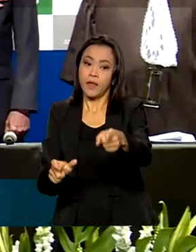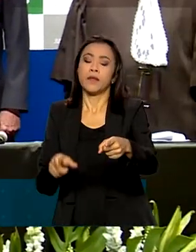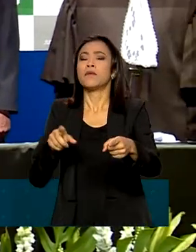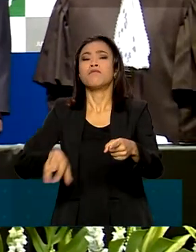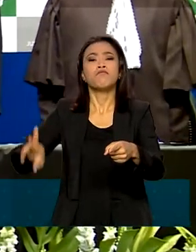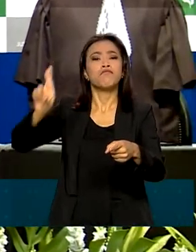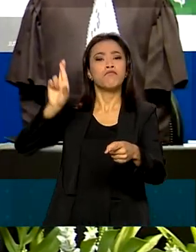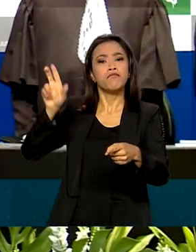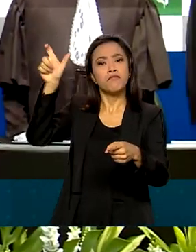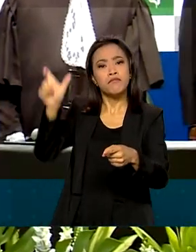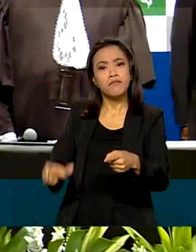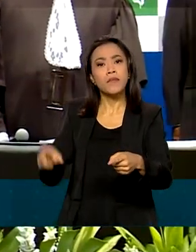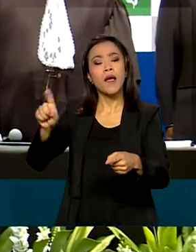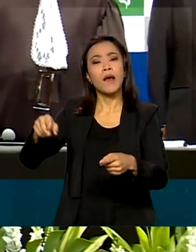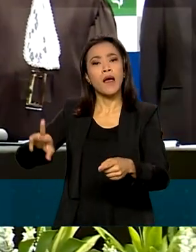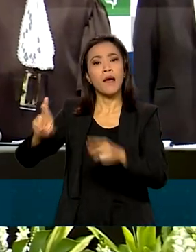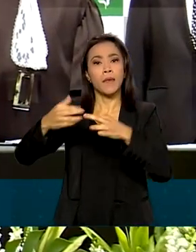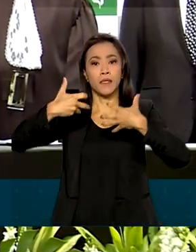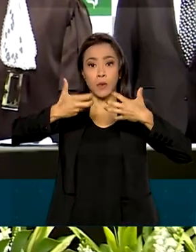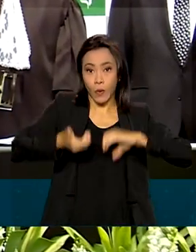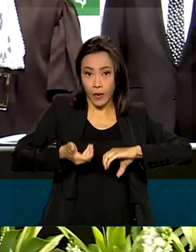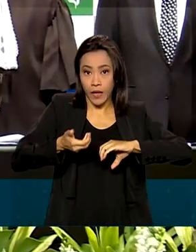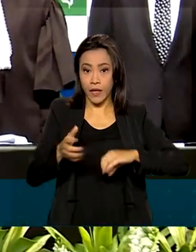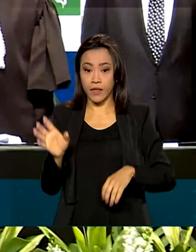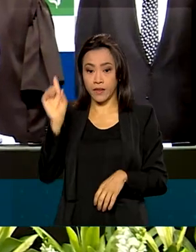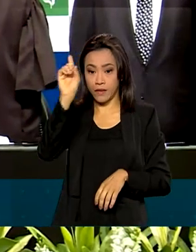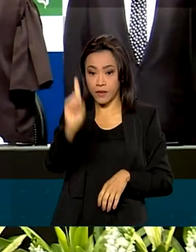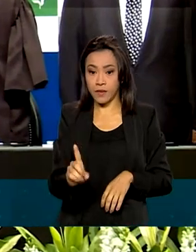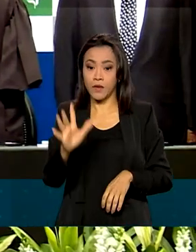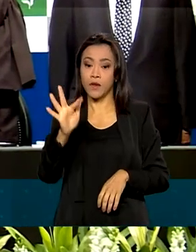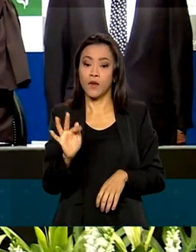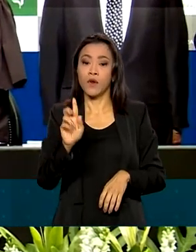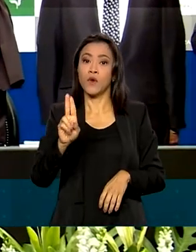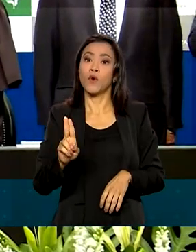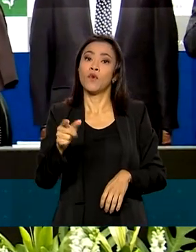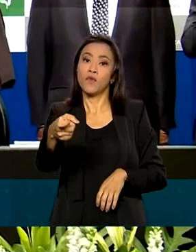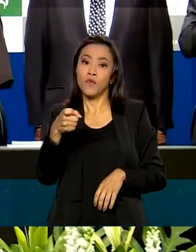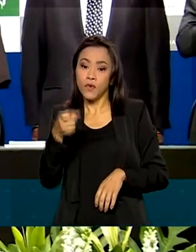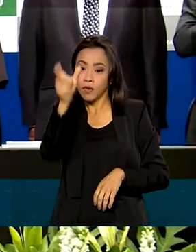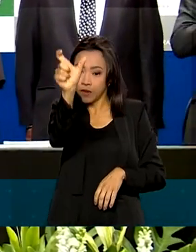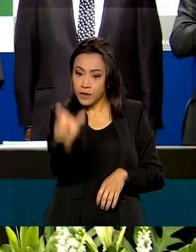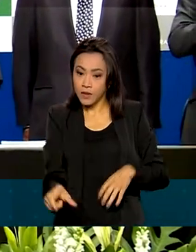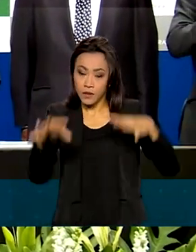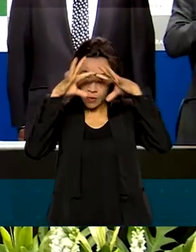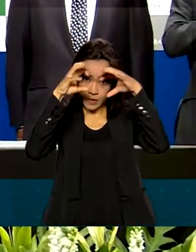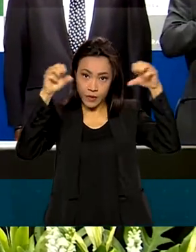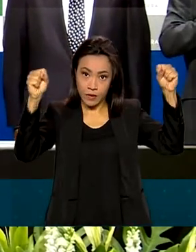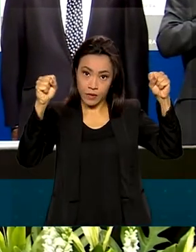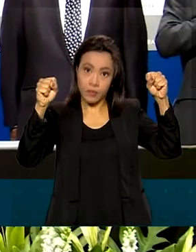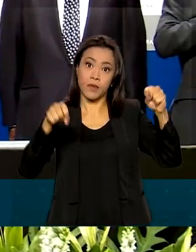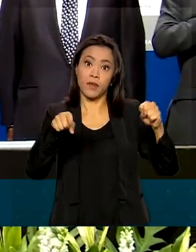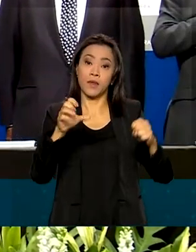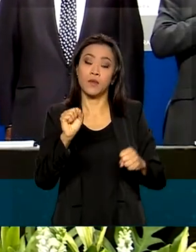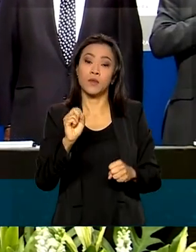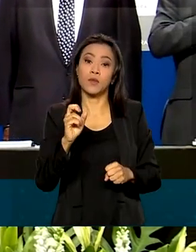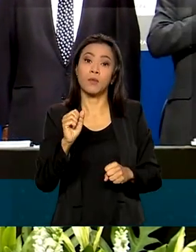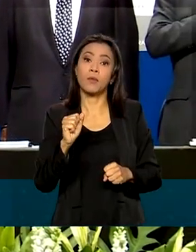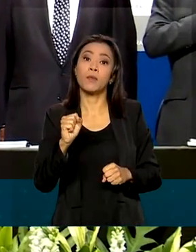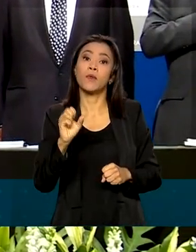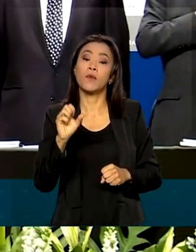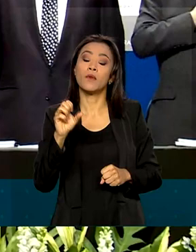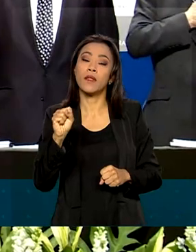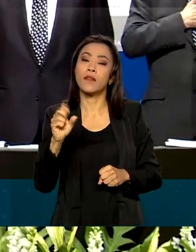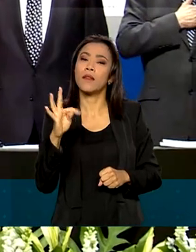representando o Congresso Nacional, o ministro Luiz Fux, o Supremo Tribunal Federal, e o presidente Jair Bolsonaro,